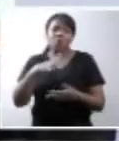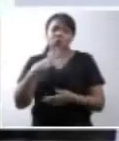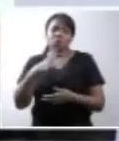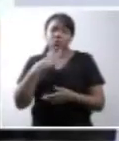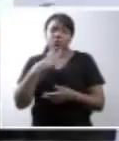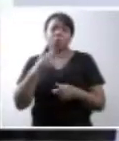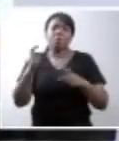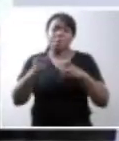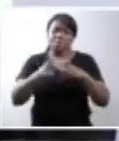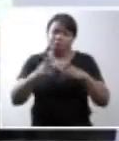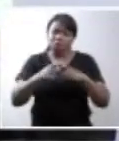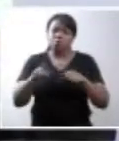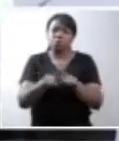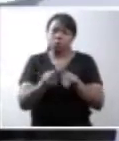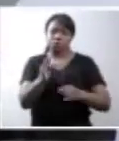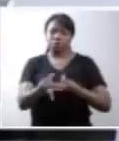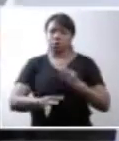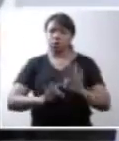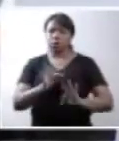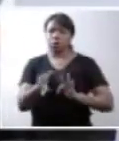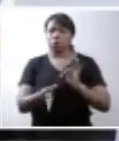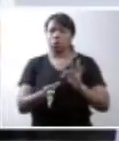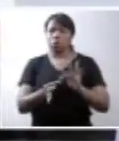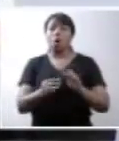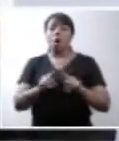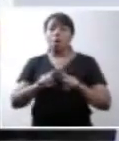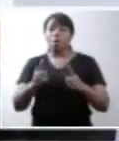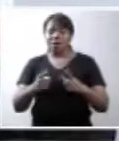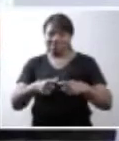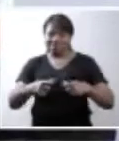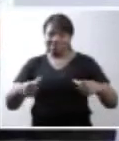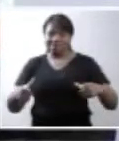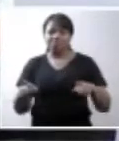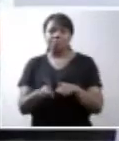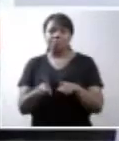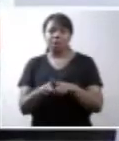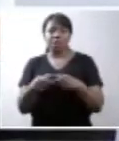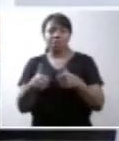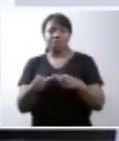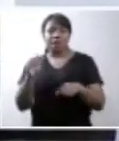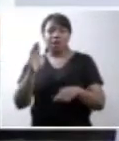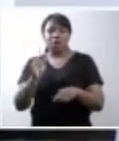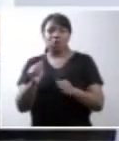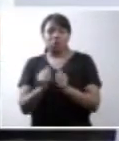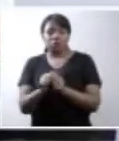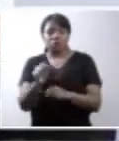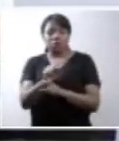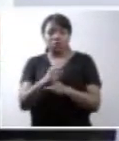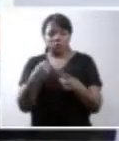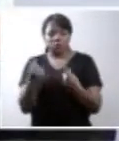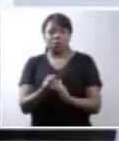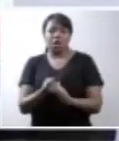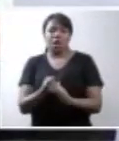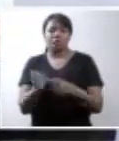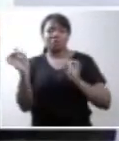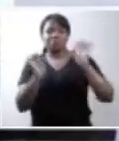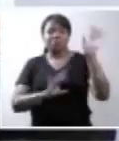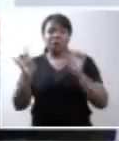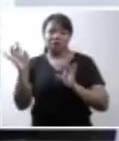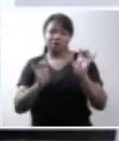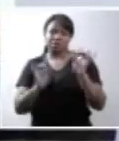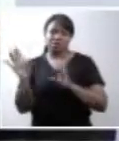conhecimentos médicos e tecnológicos. A abrangência do sentimento de estar em uma sociedade de especialistas é uma situação